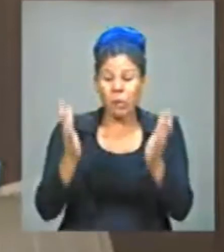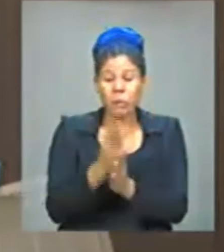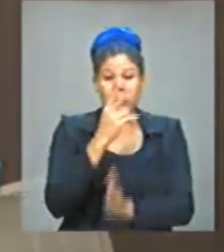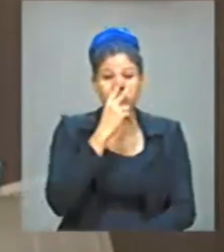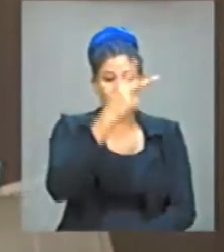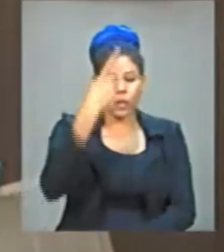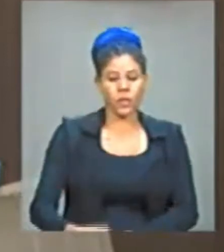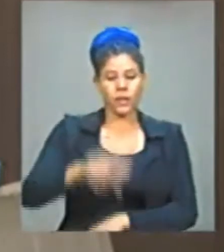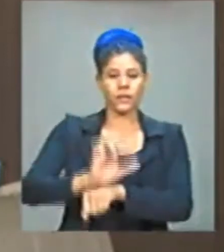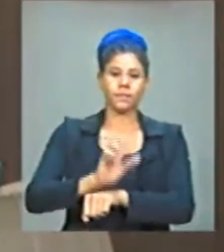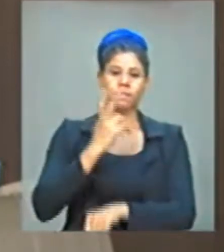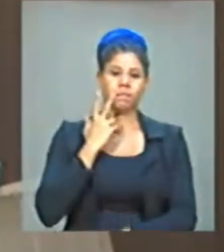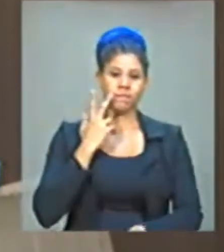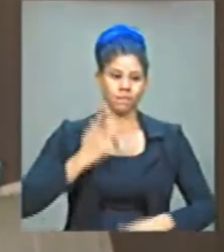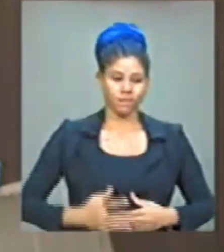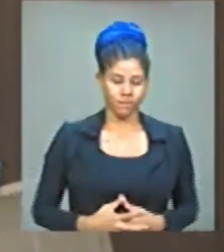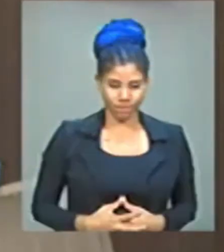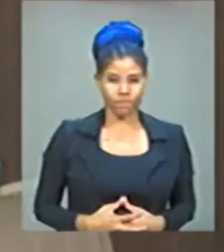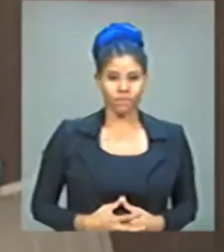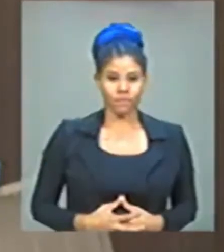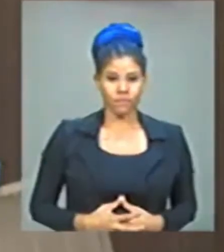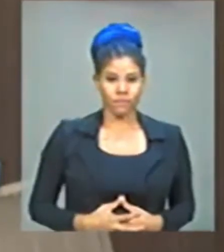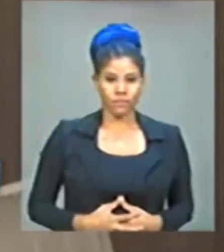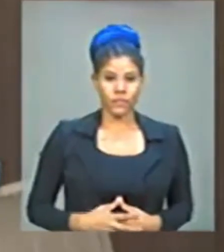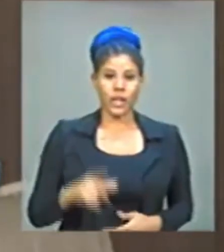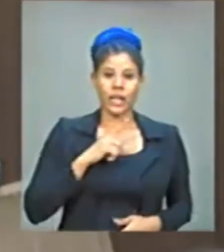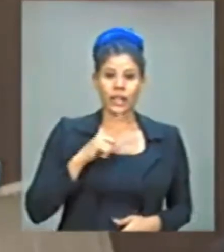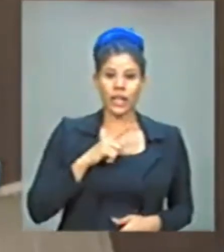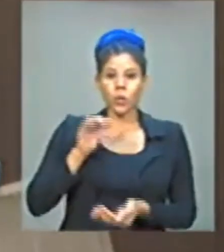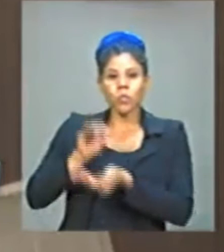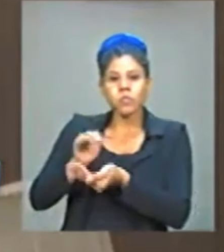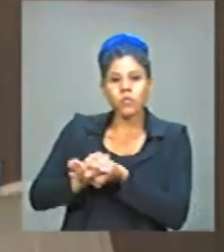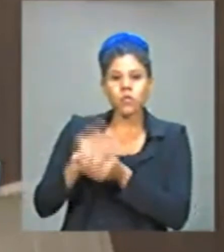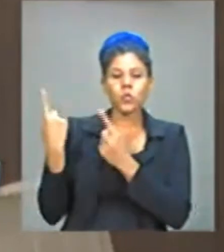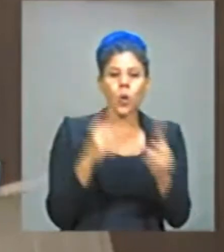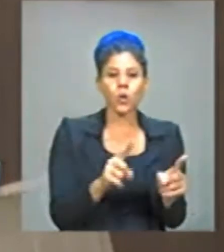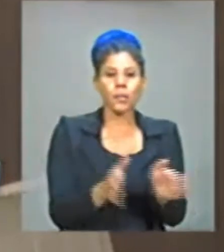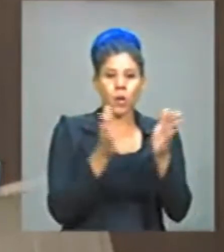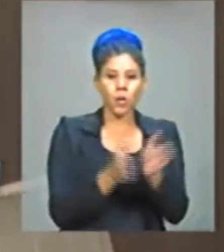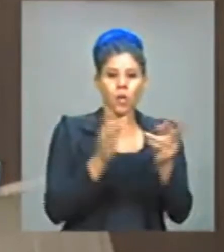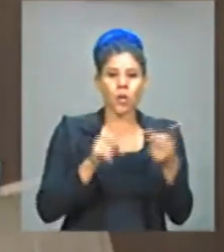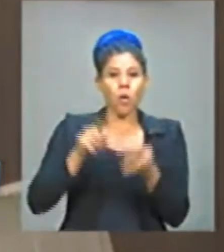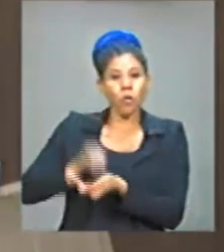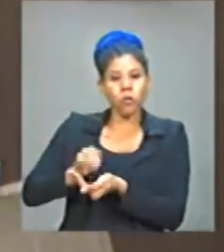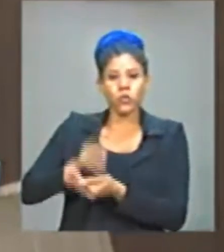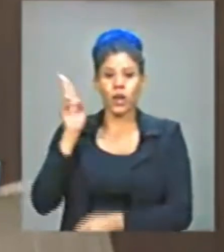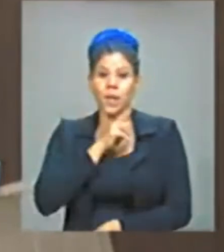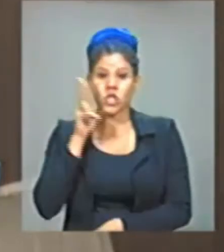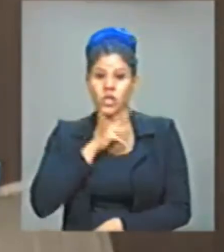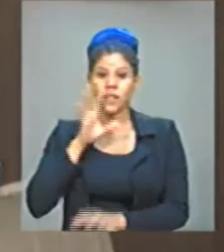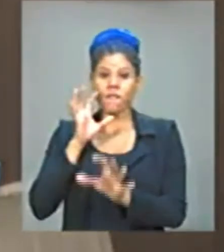estado do Ceará. A partir do quê? A partir do fundo de combate à pobreza, a partir do fundo de emergência fiscal, a partir da